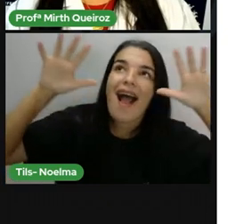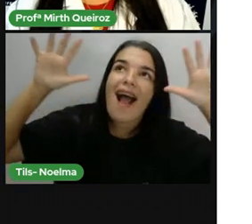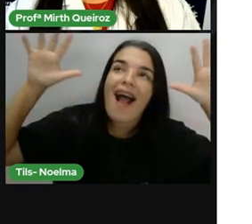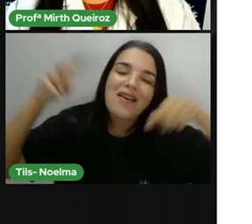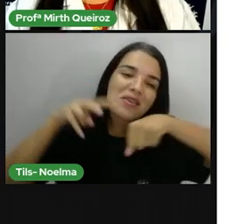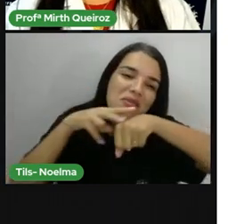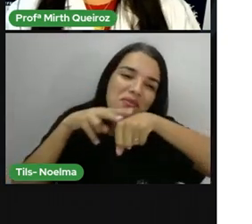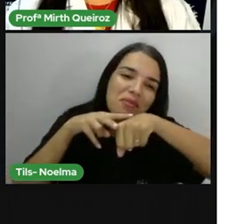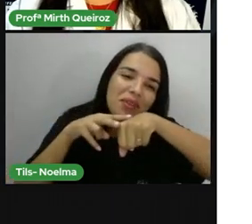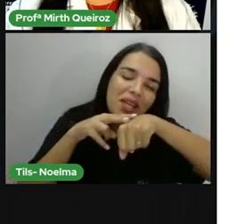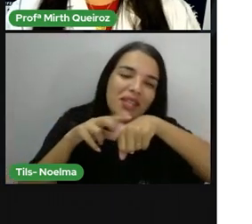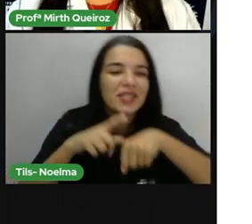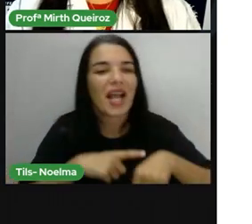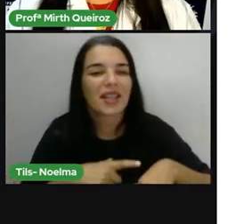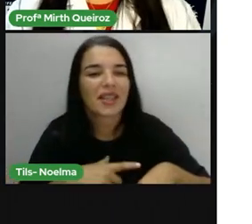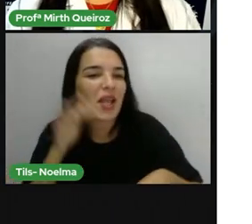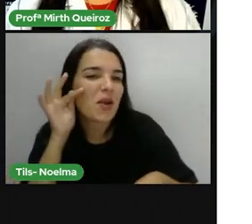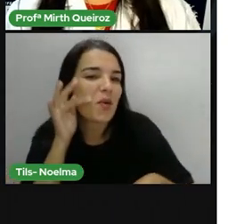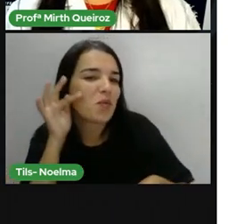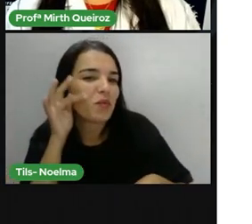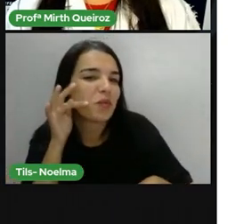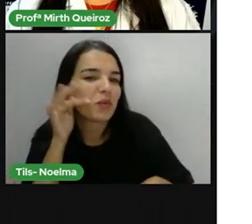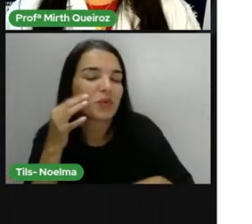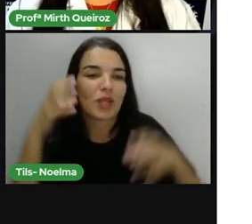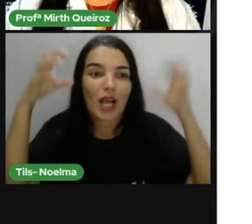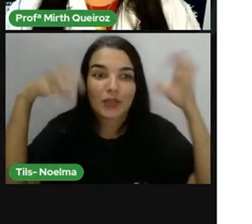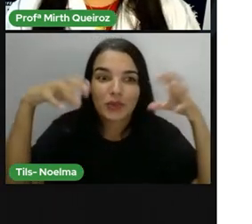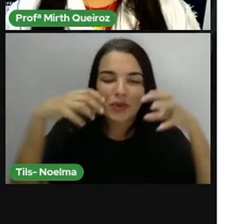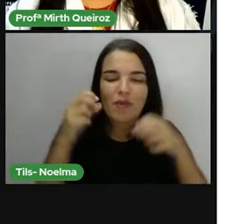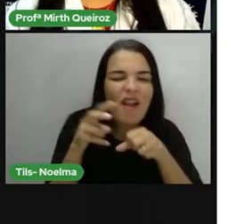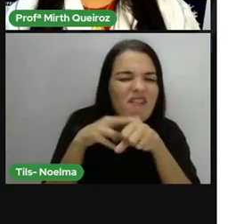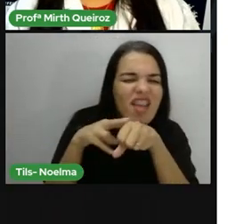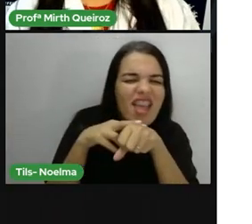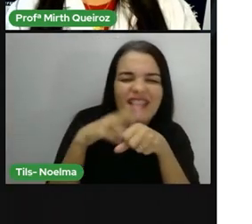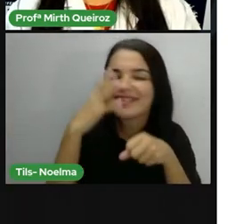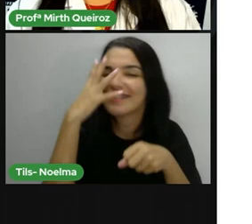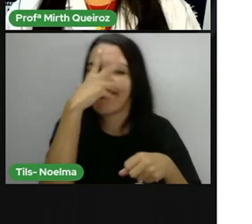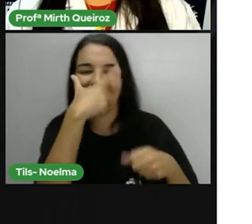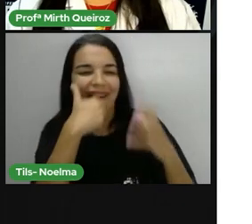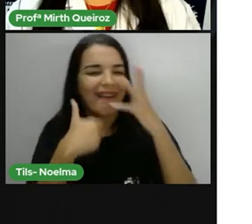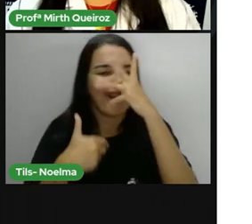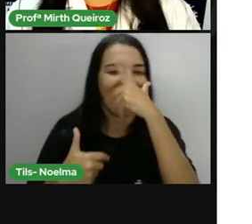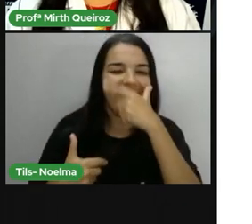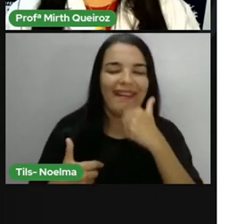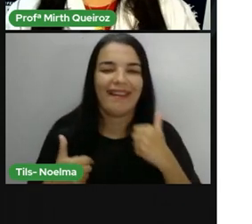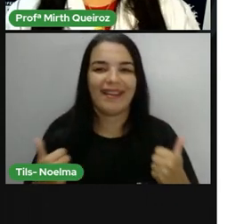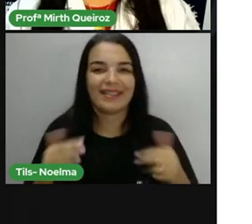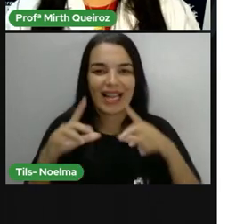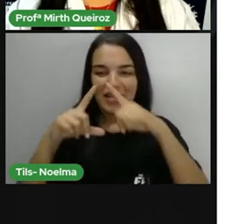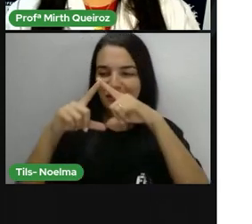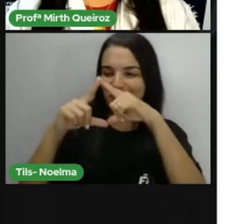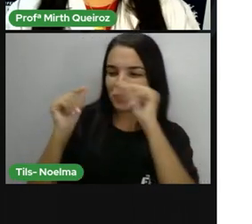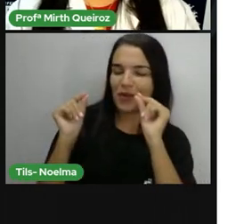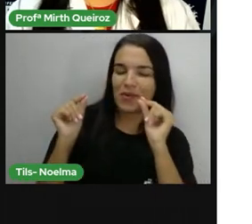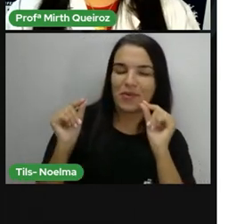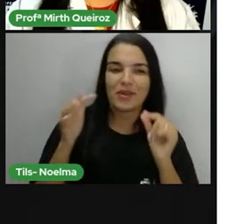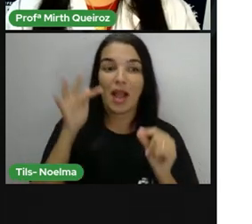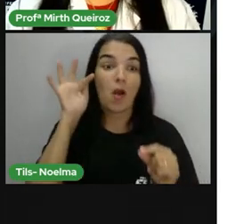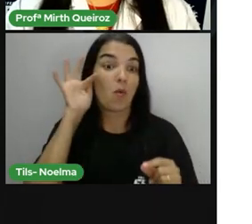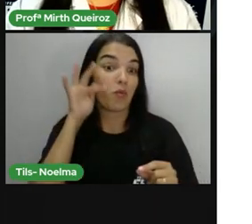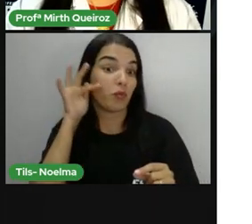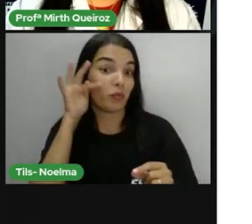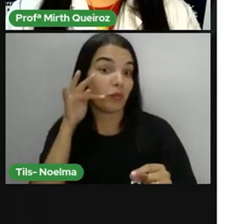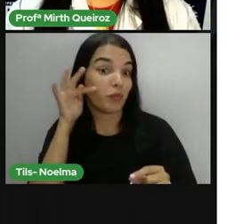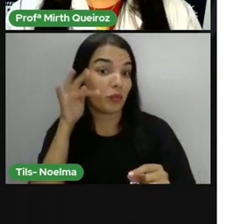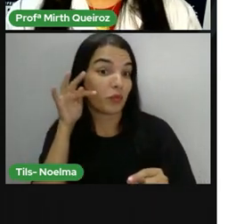e frutos. Que é quando a gente vê, no período chuvoso, que fica tudo verredinho, né? As folhas começam a aparecer aí, as flores.